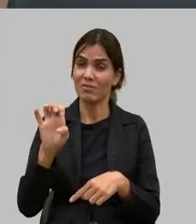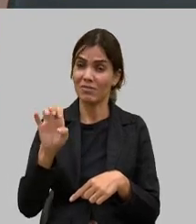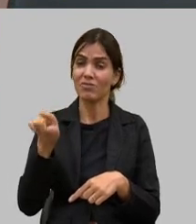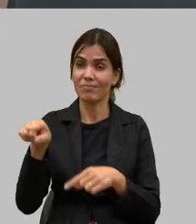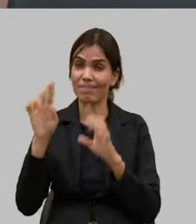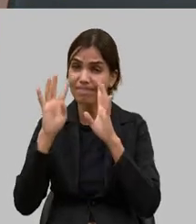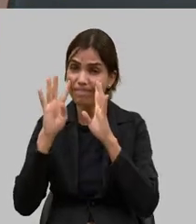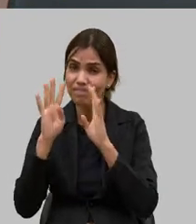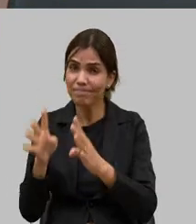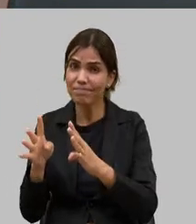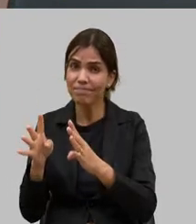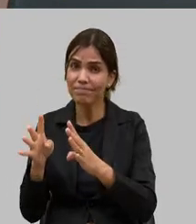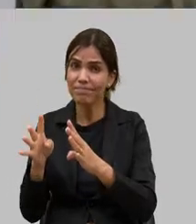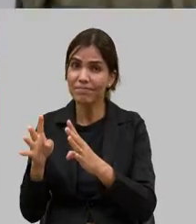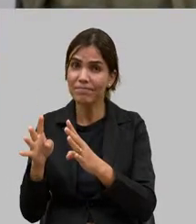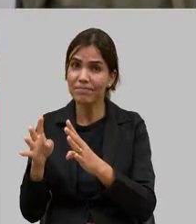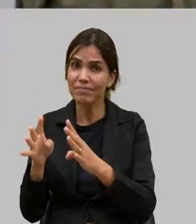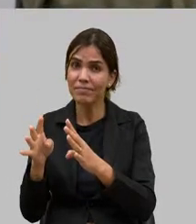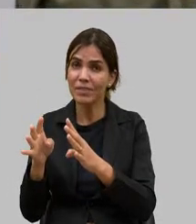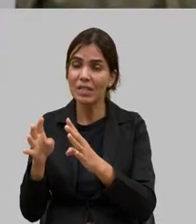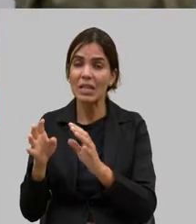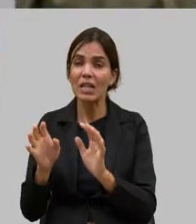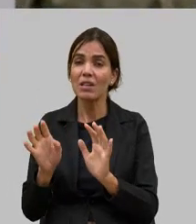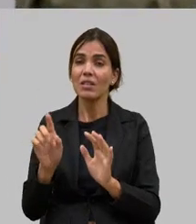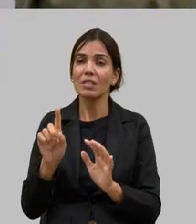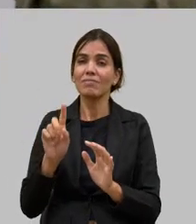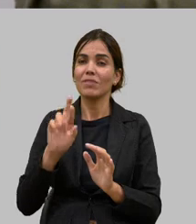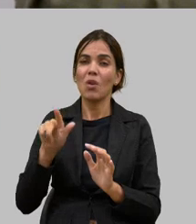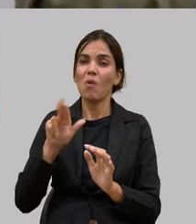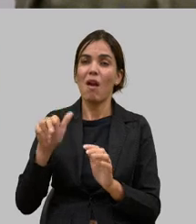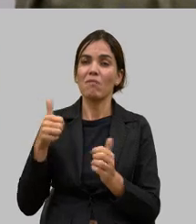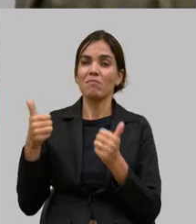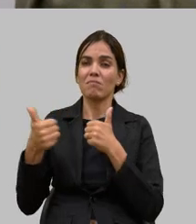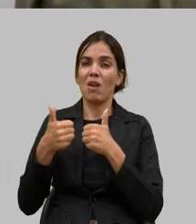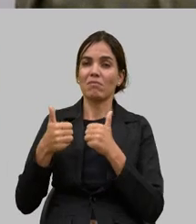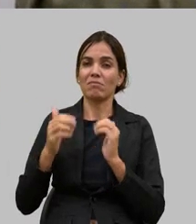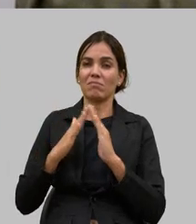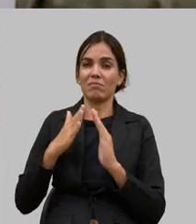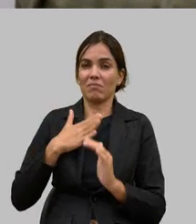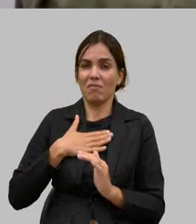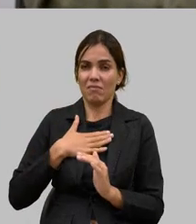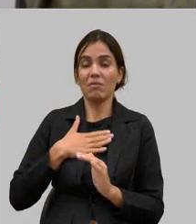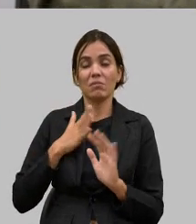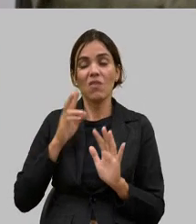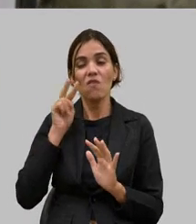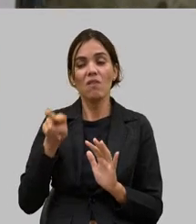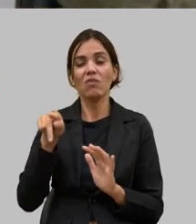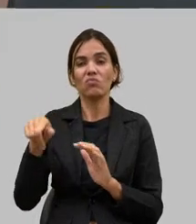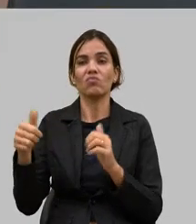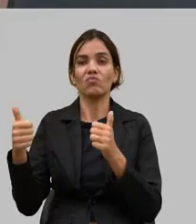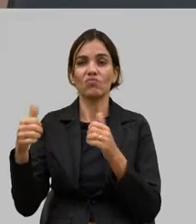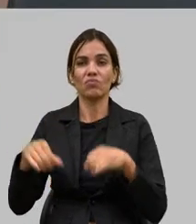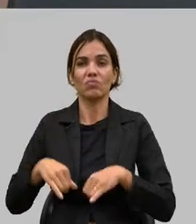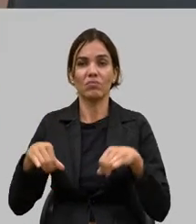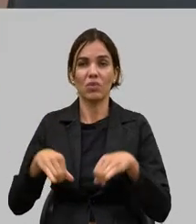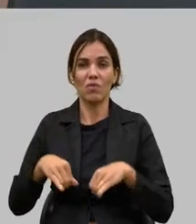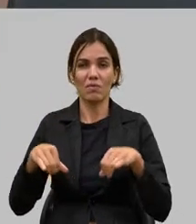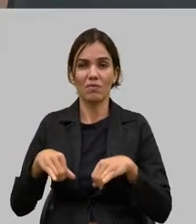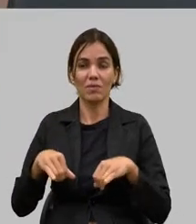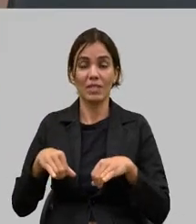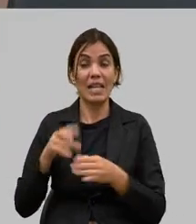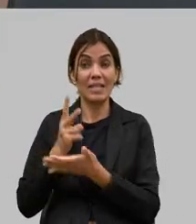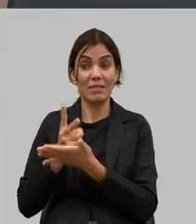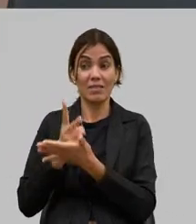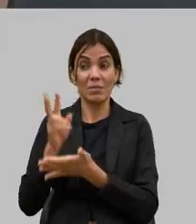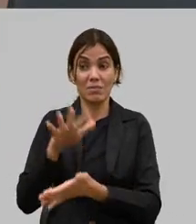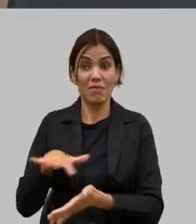ali eu é próximo da minha casa mas é uma região que eu de fato vejo sofrer essa mesma região noroeste nós já discutimos